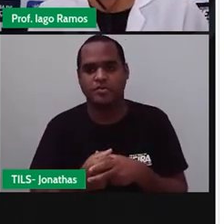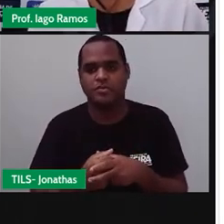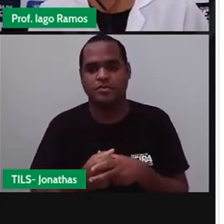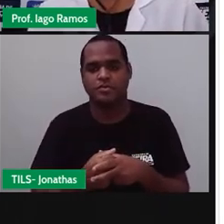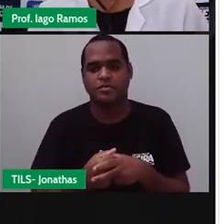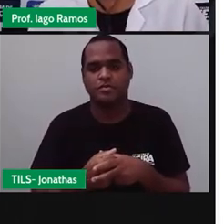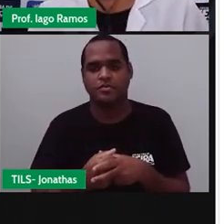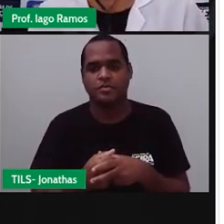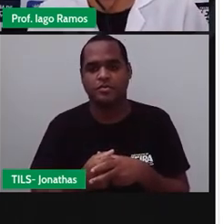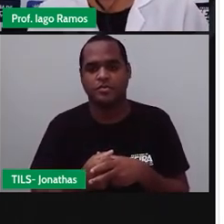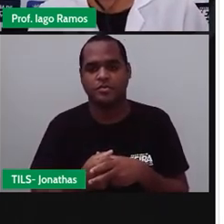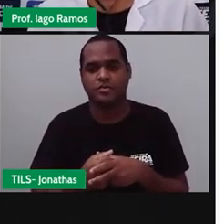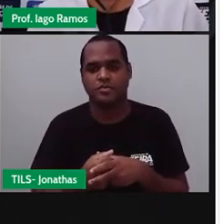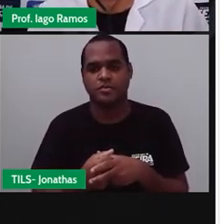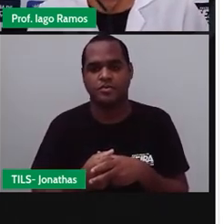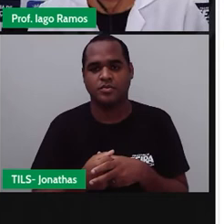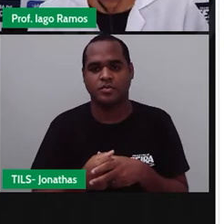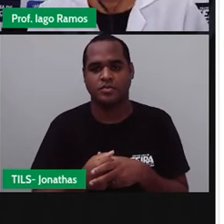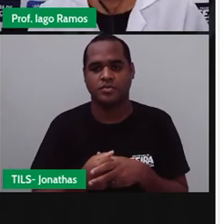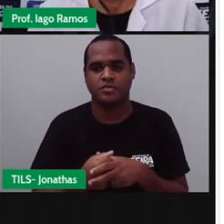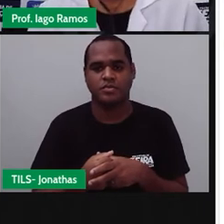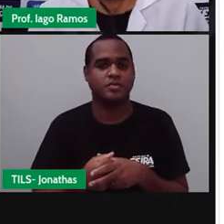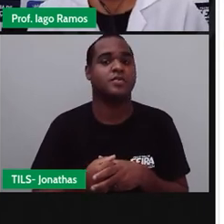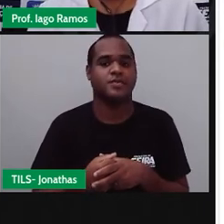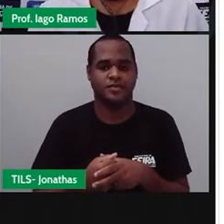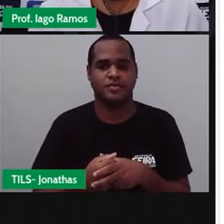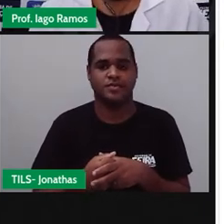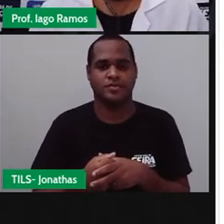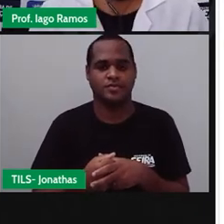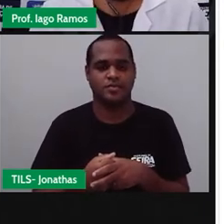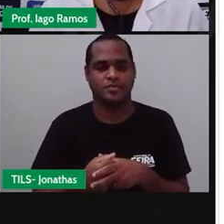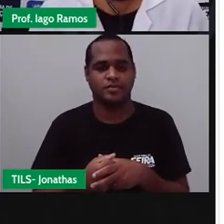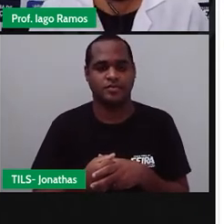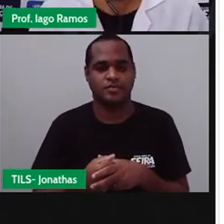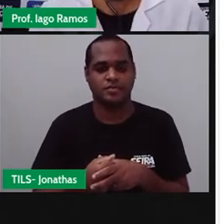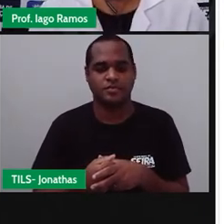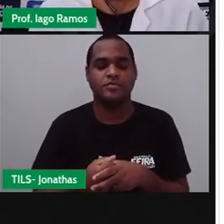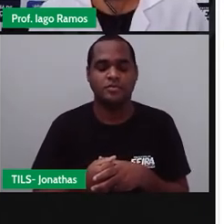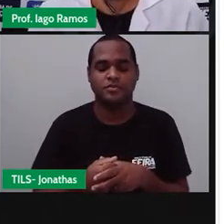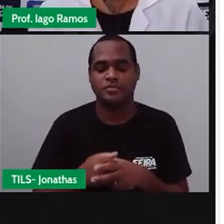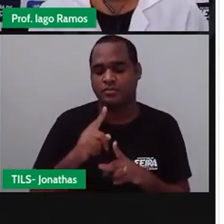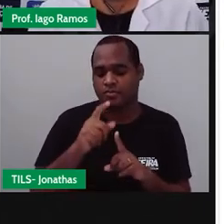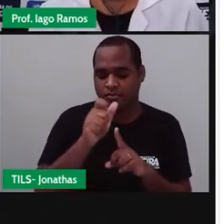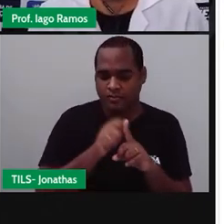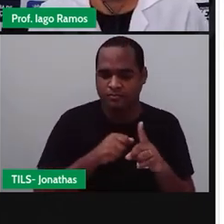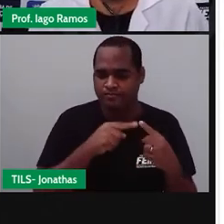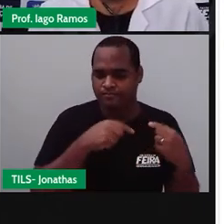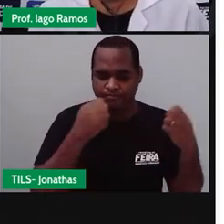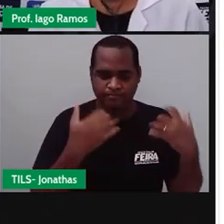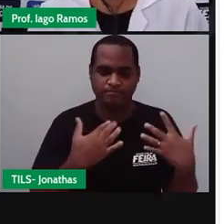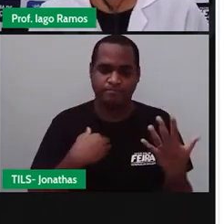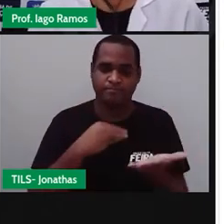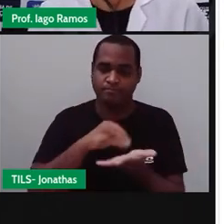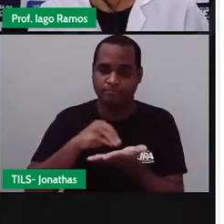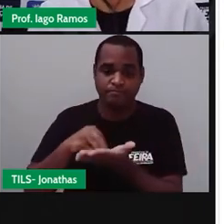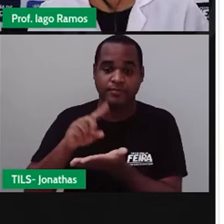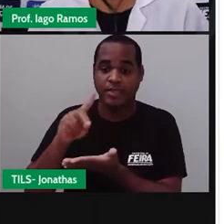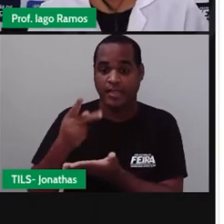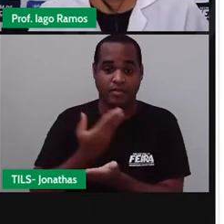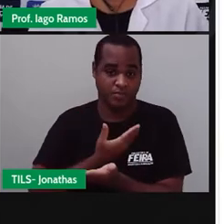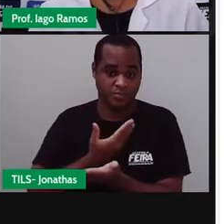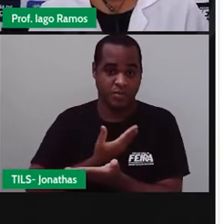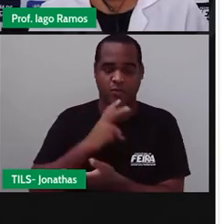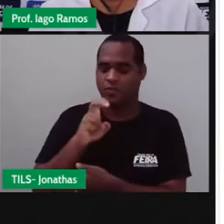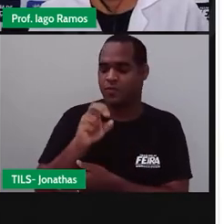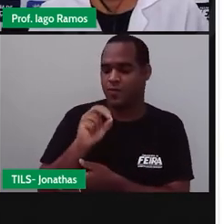melhor. Olha só. Então no primeiro mês, eu fiquei devendo ao meu amigo 50